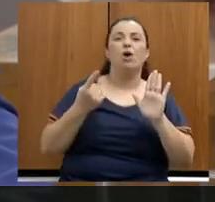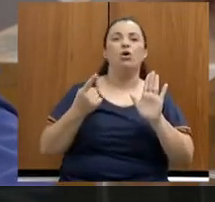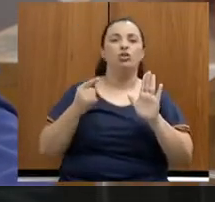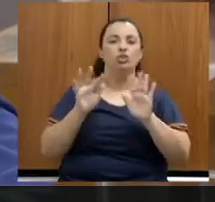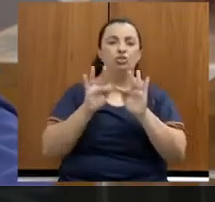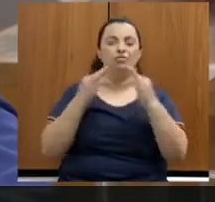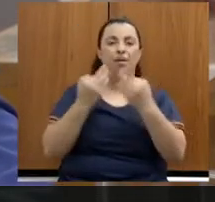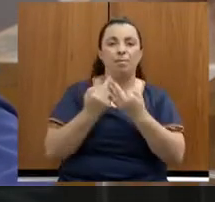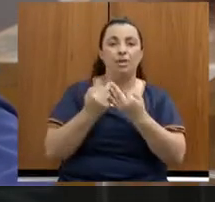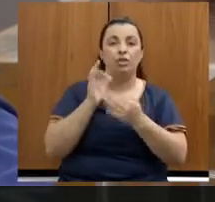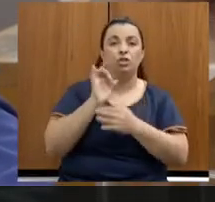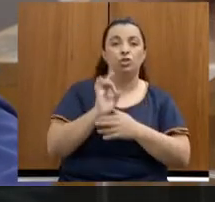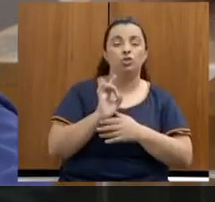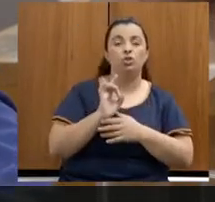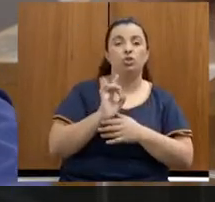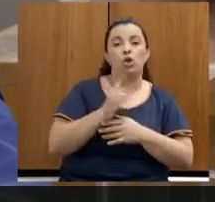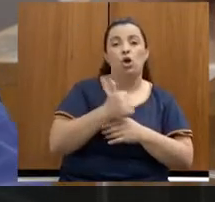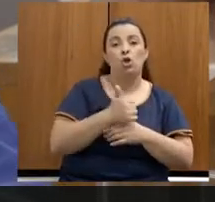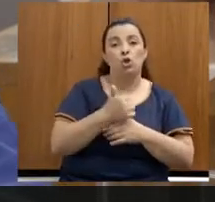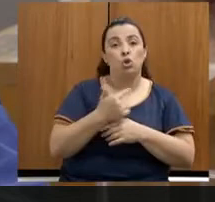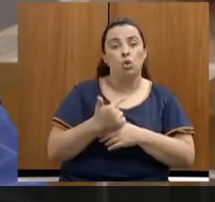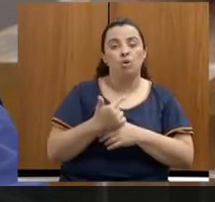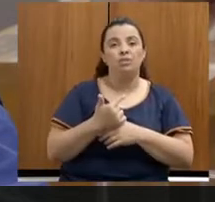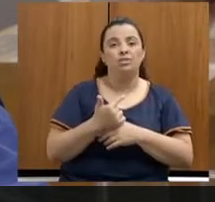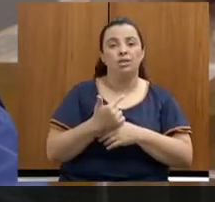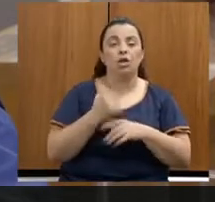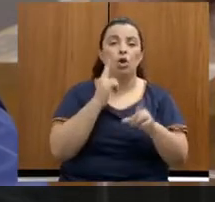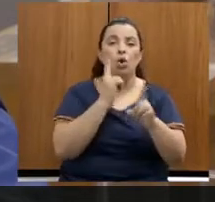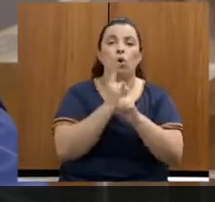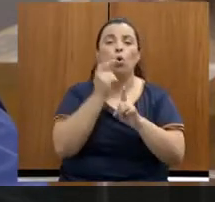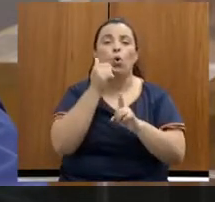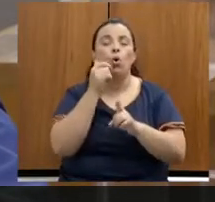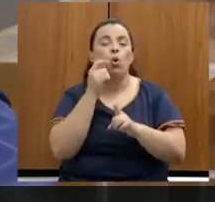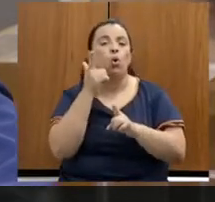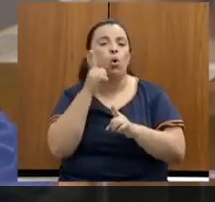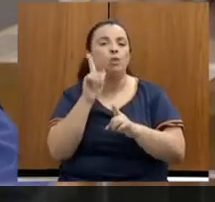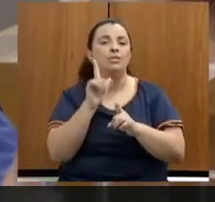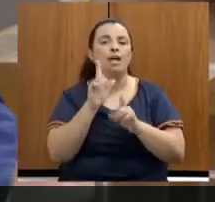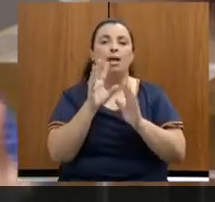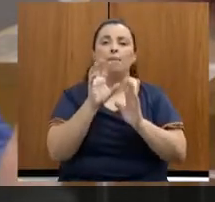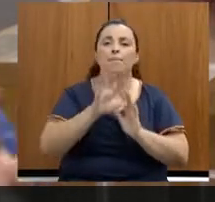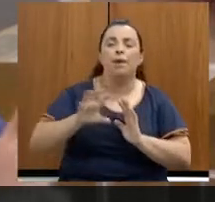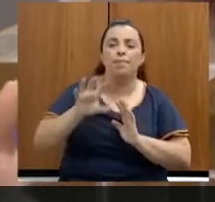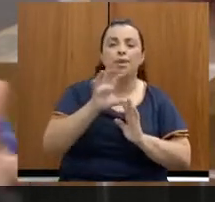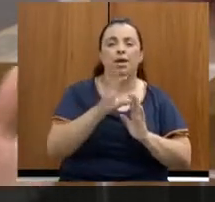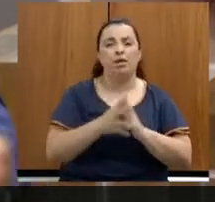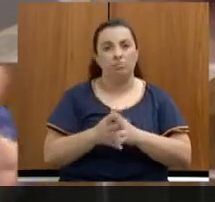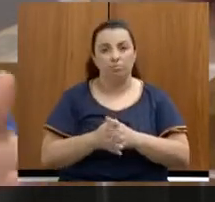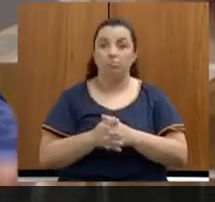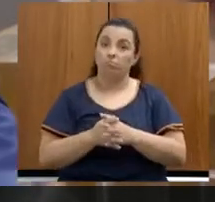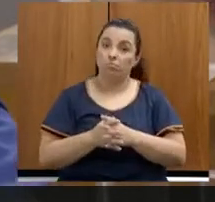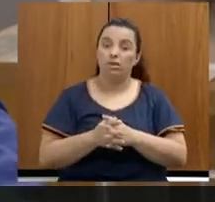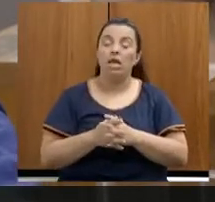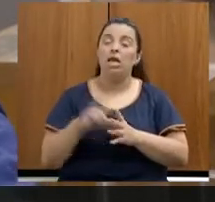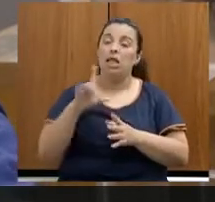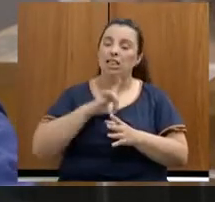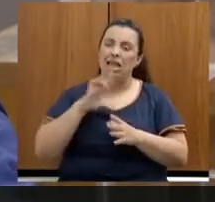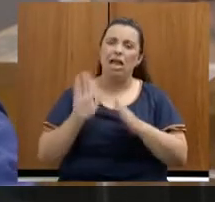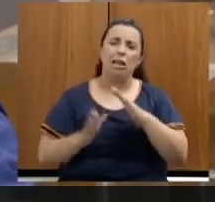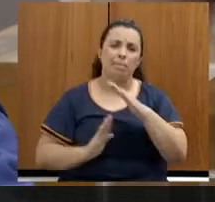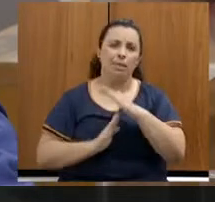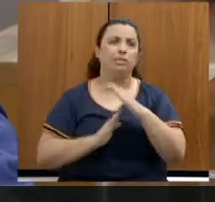12 mil a ser localizadas, significa que, apesar dos pesares, com todas as limitações